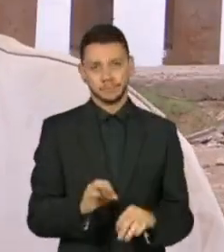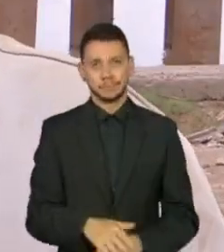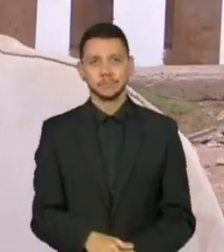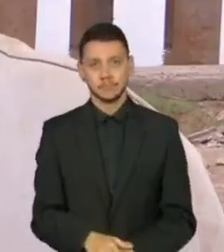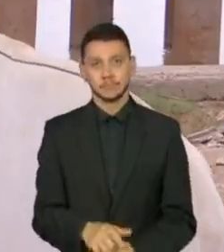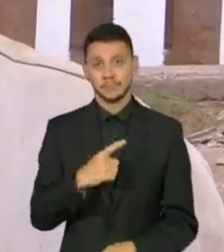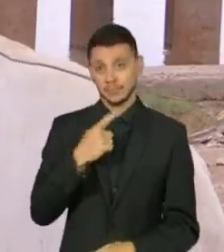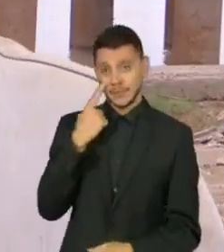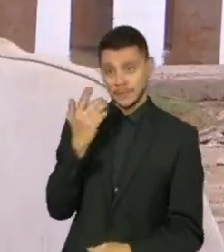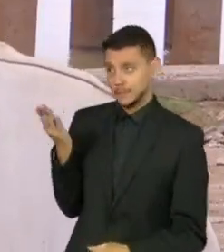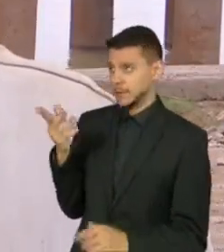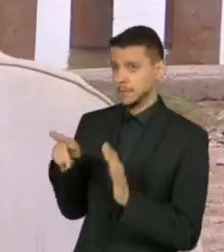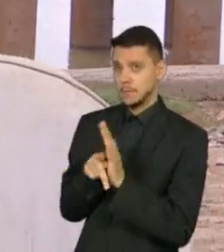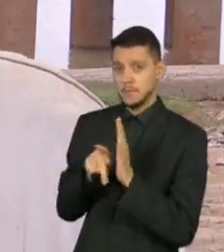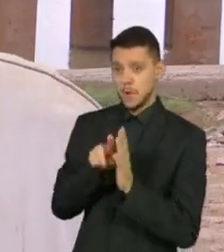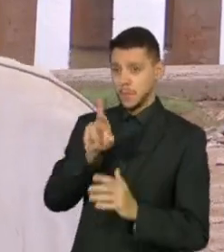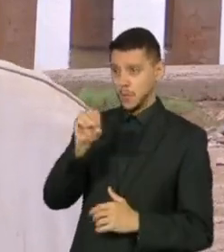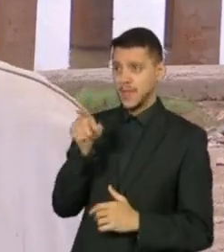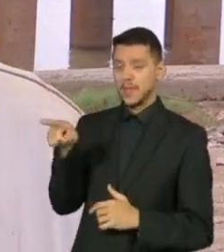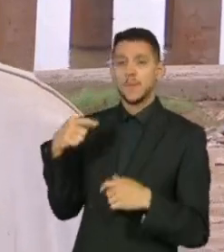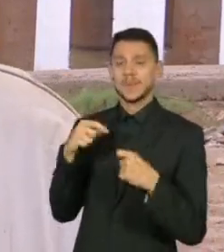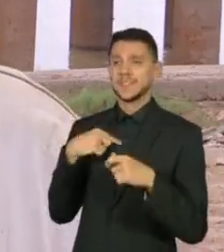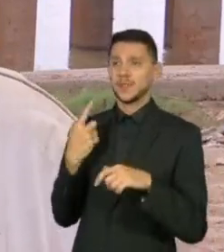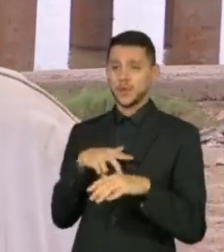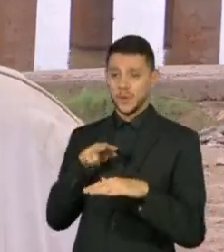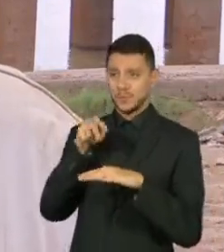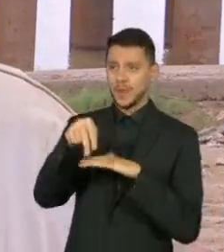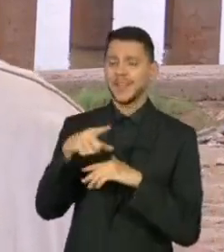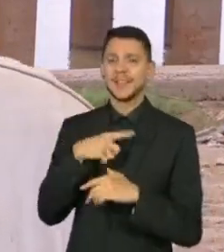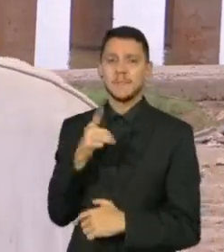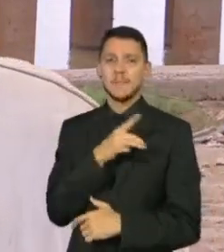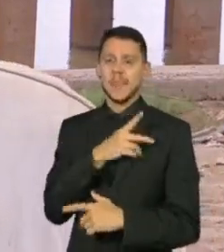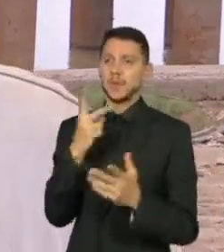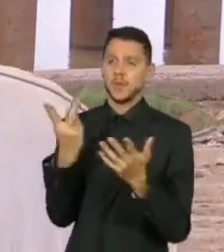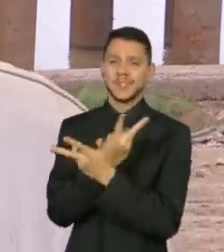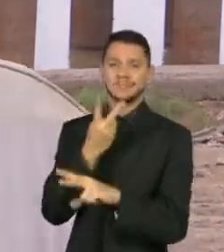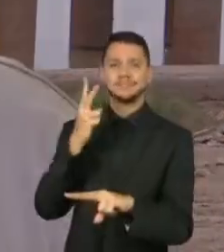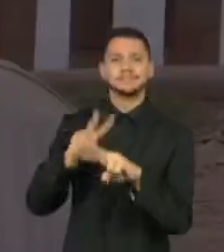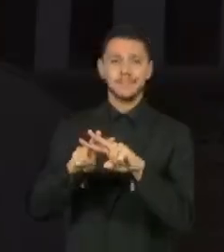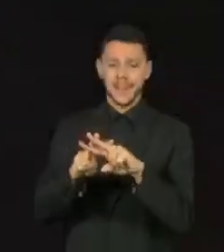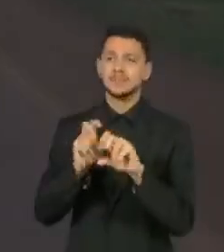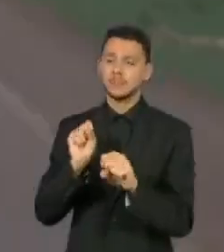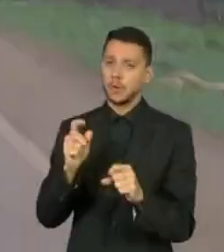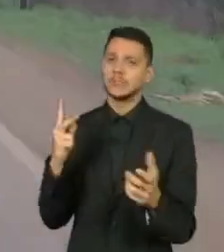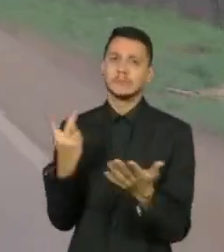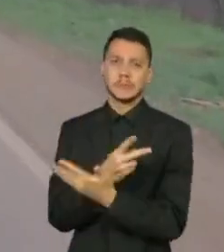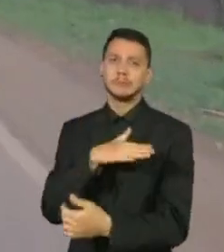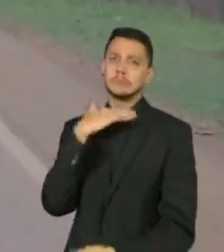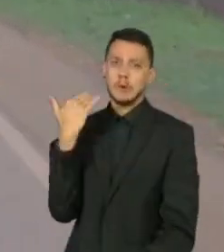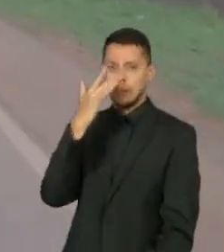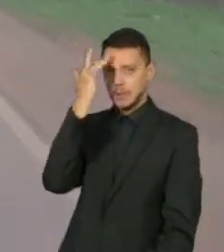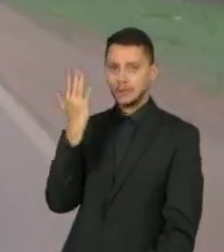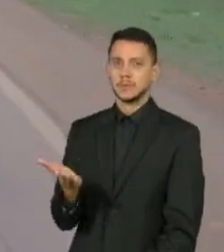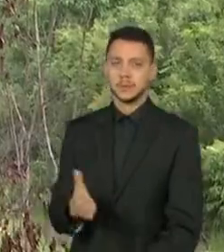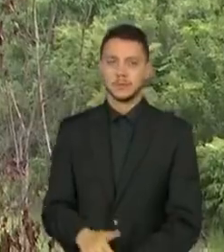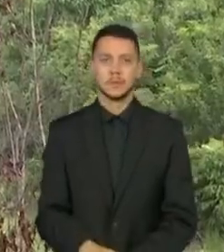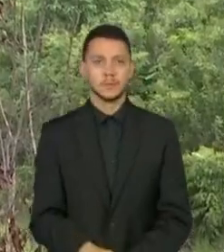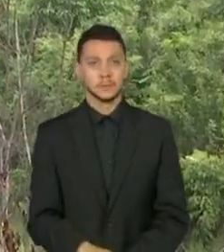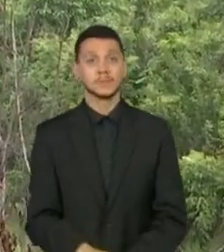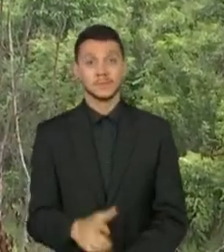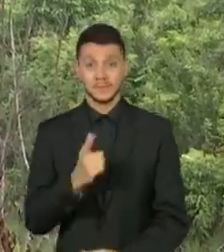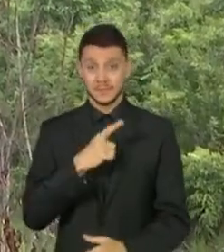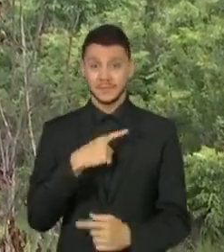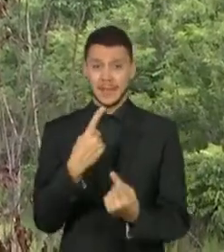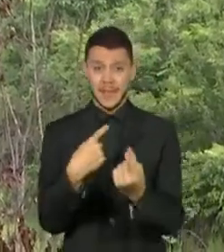rio aí, é preciso nós pular dentro de um rio desse aí com medo de ir preso. É riscado até nós perdermos a vida. Pela BR